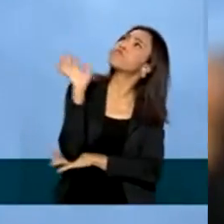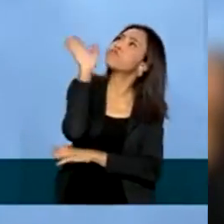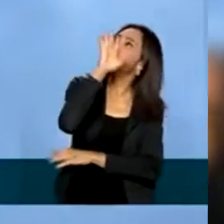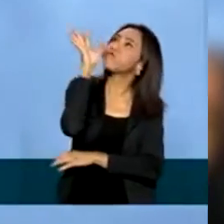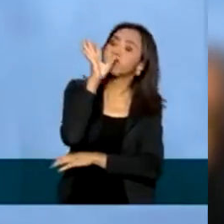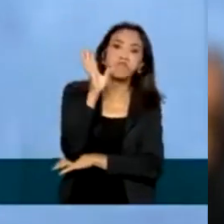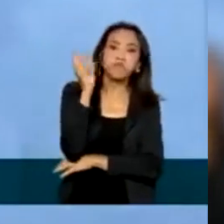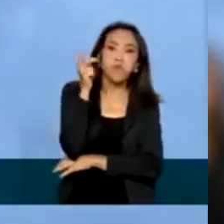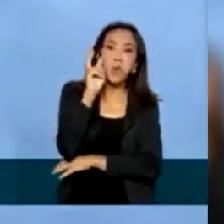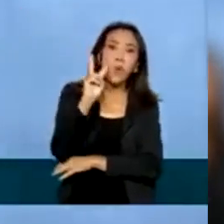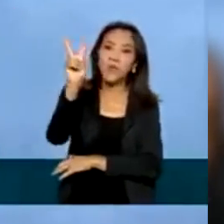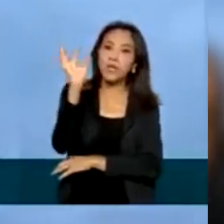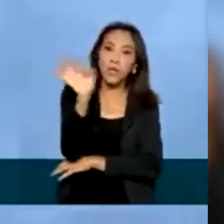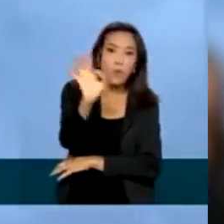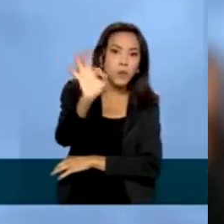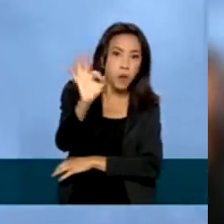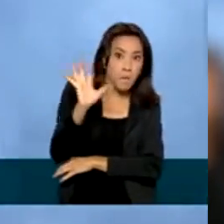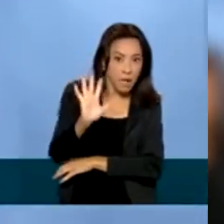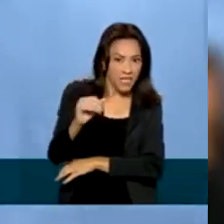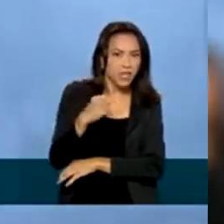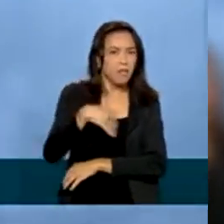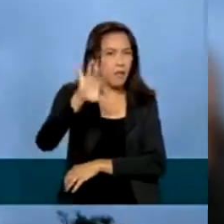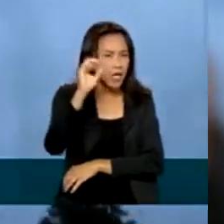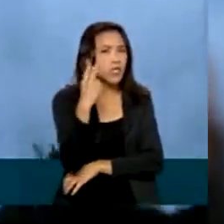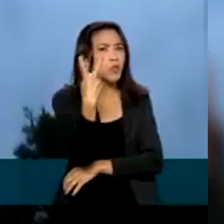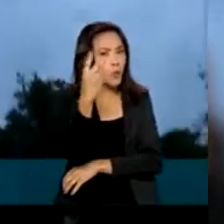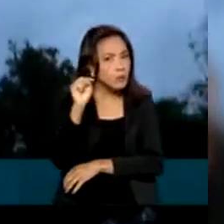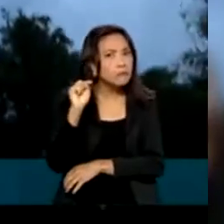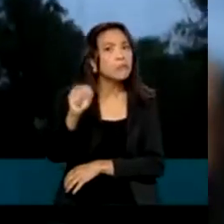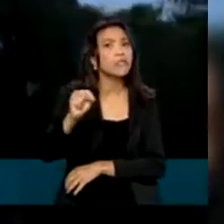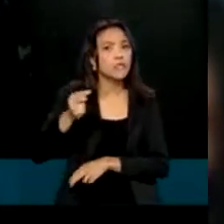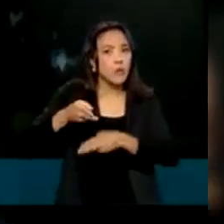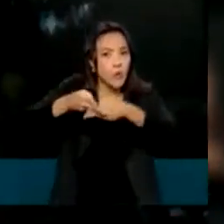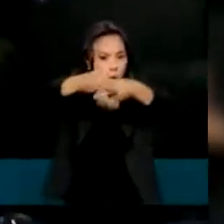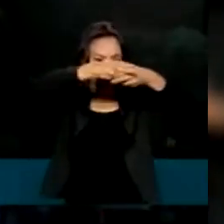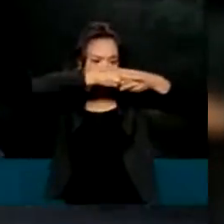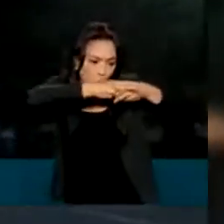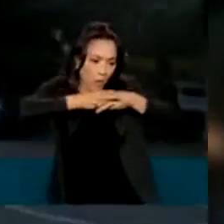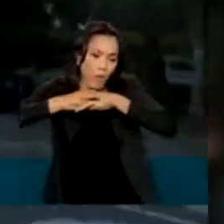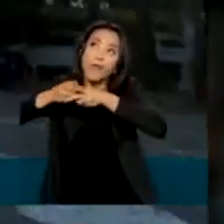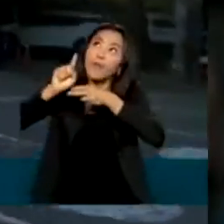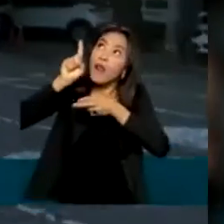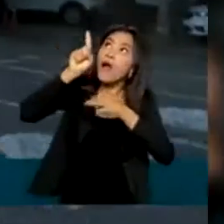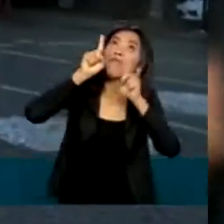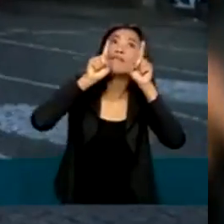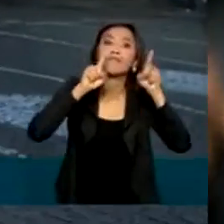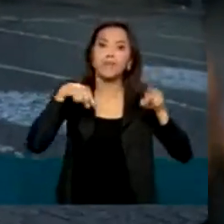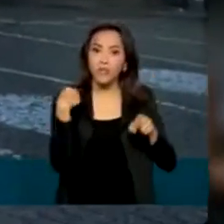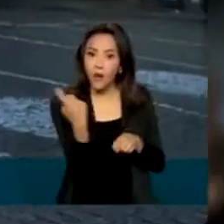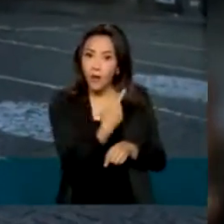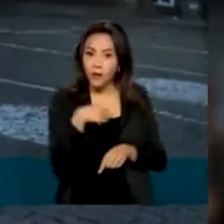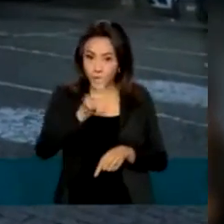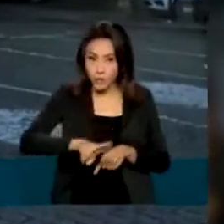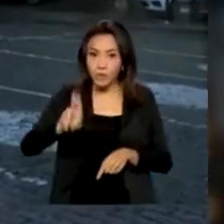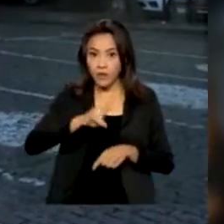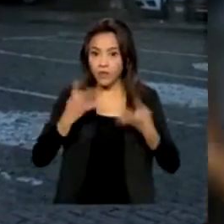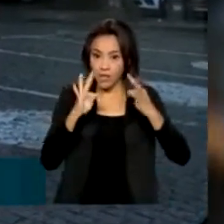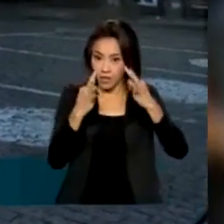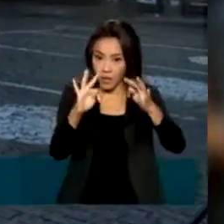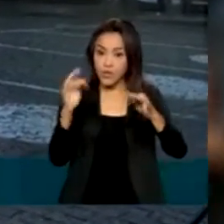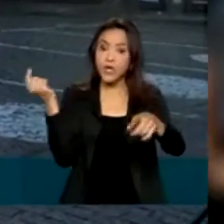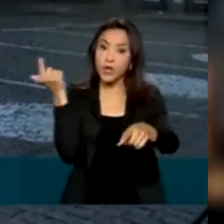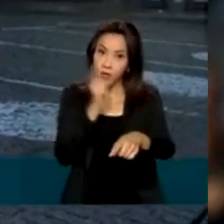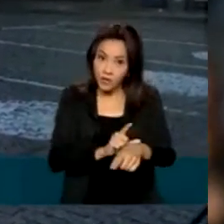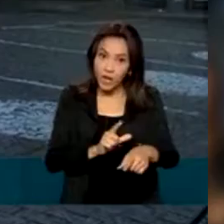cima mais de 2 mil satélites estão em atividade. Muitas das tecnologias que usamos no dia a dia só são